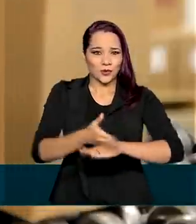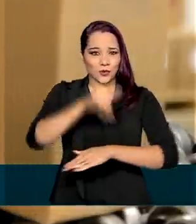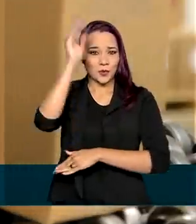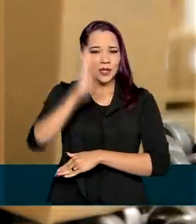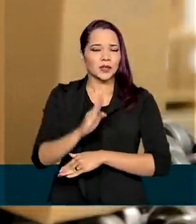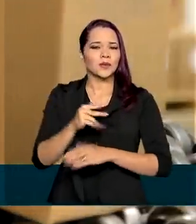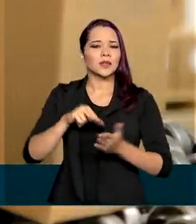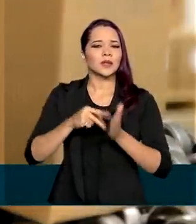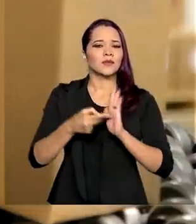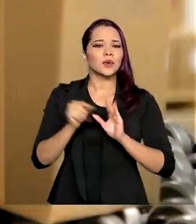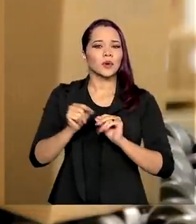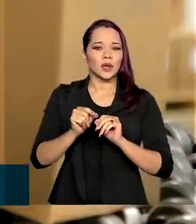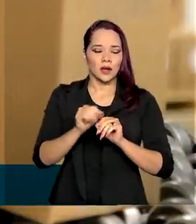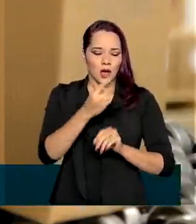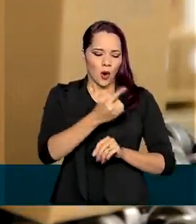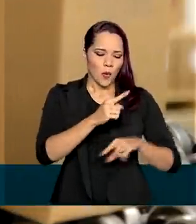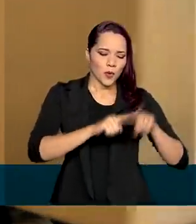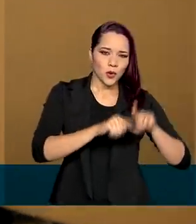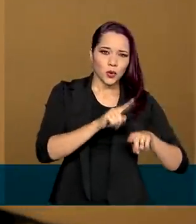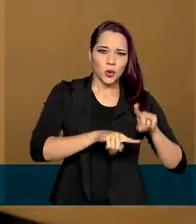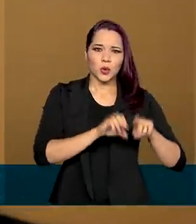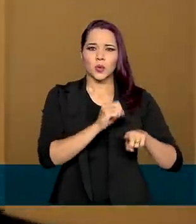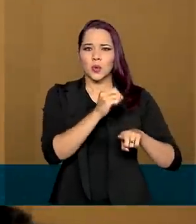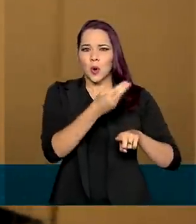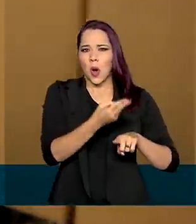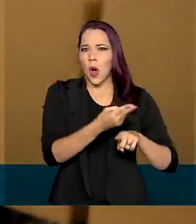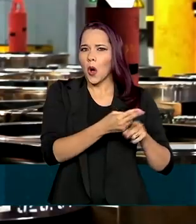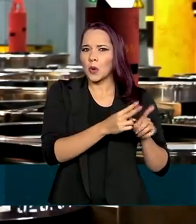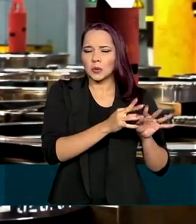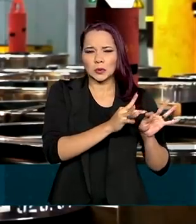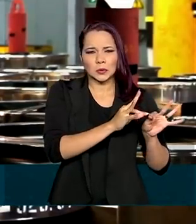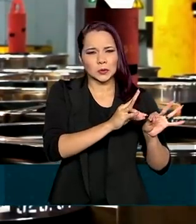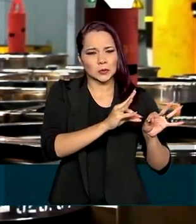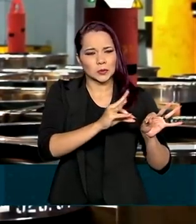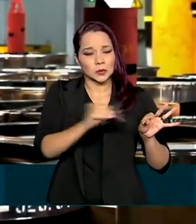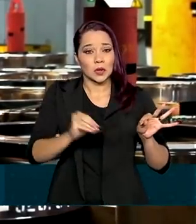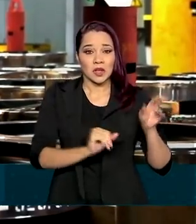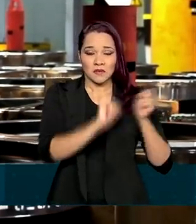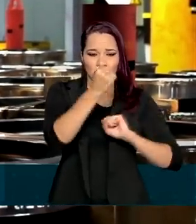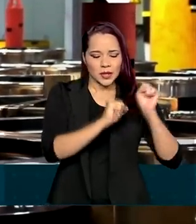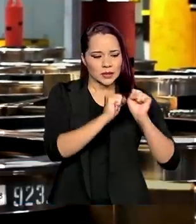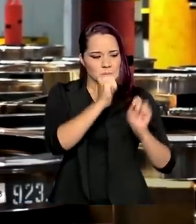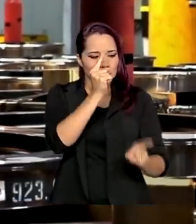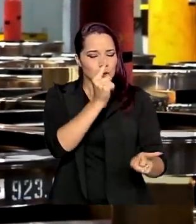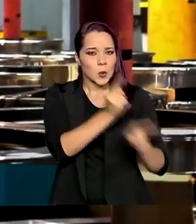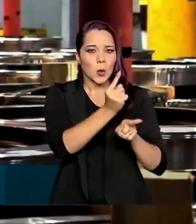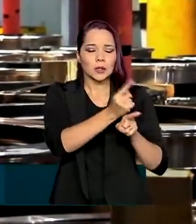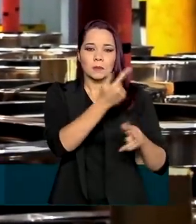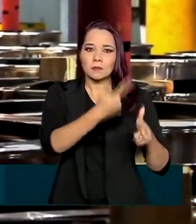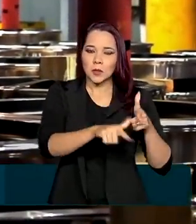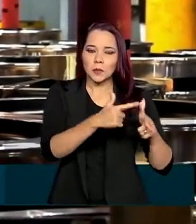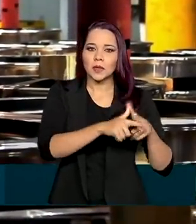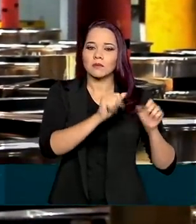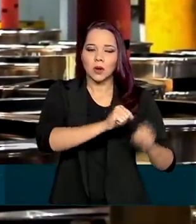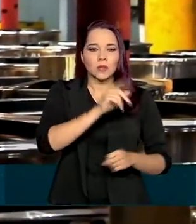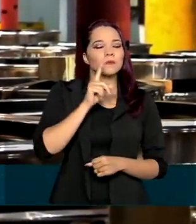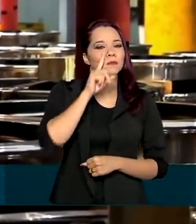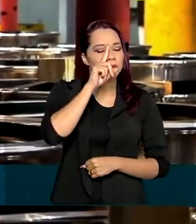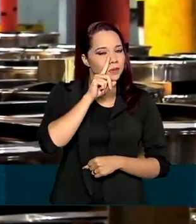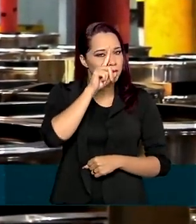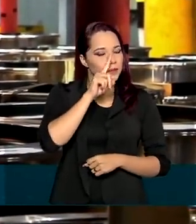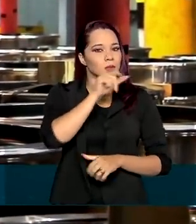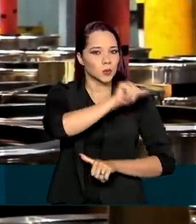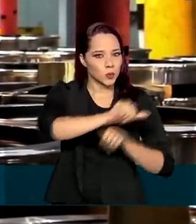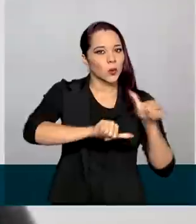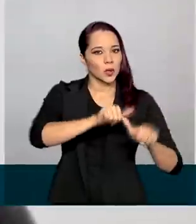significa a troca de uma peça ou de uma linha inteira, quando o fabricante detecta um problema que possa prejudicar